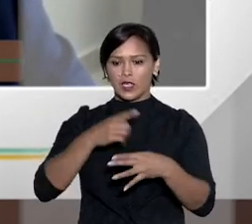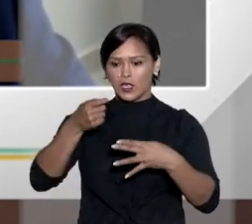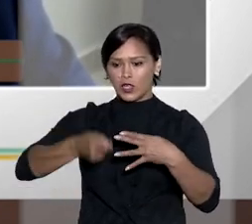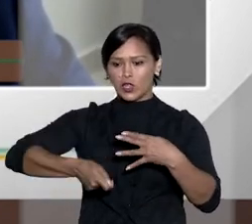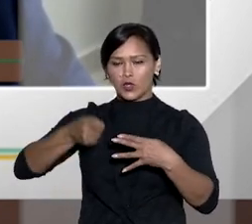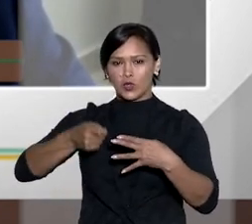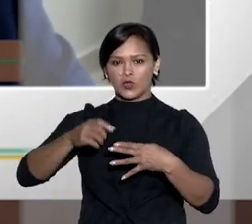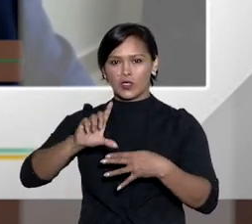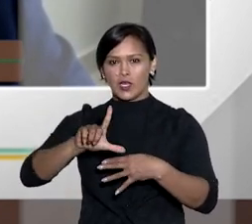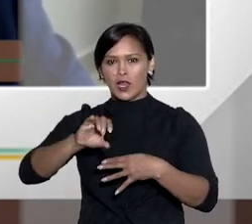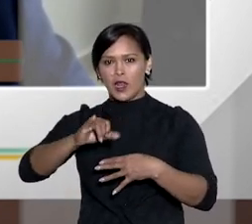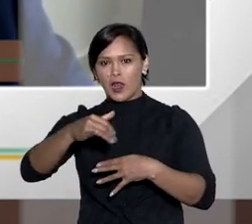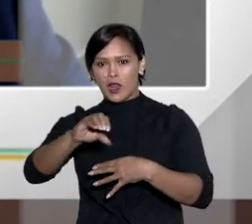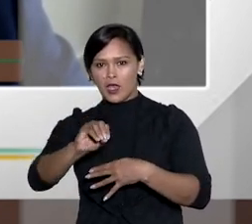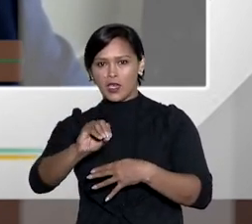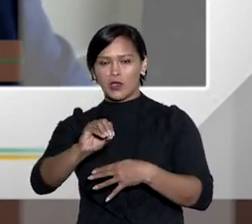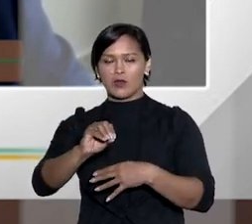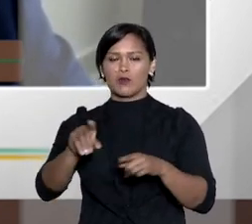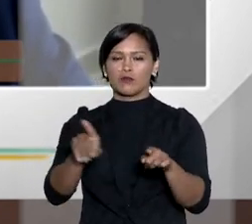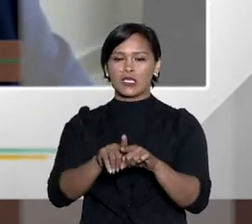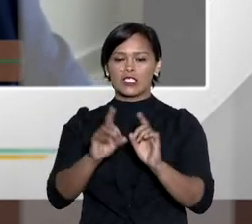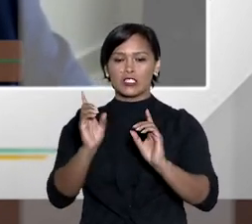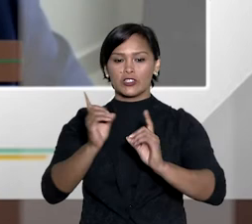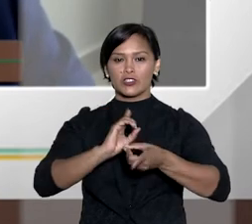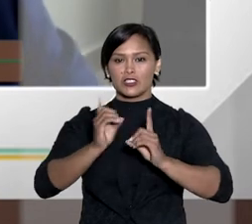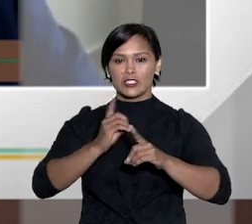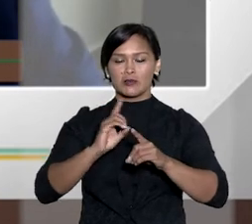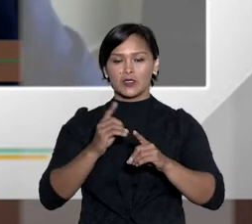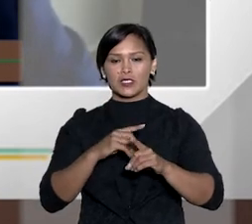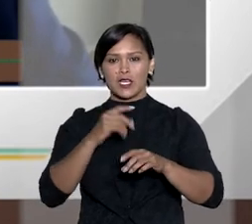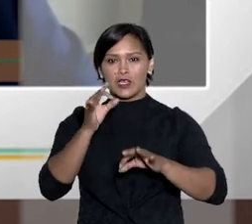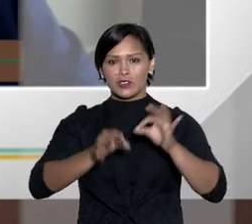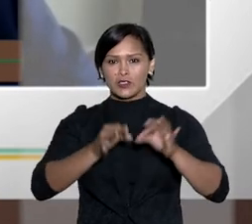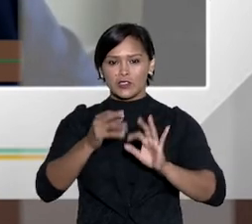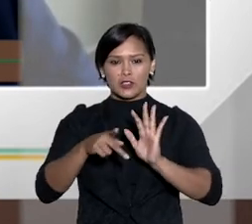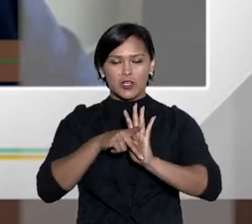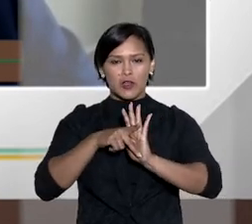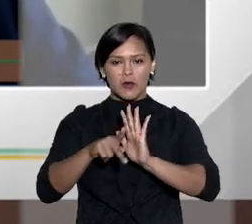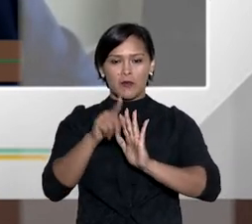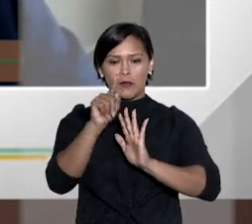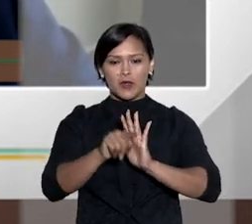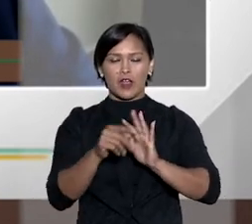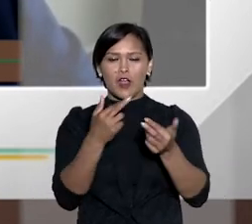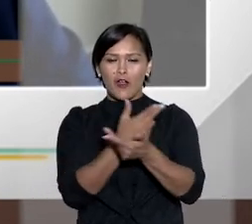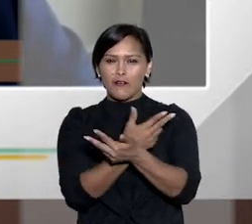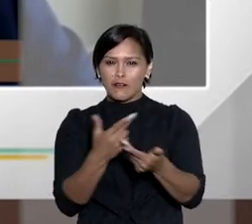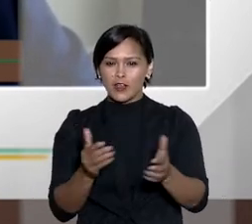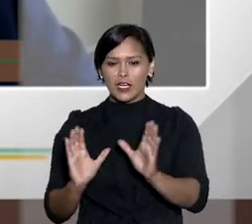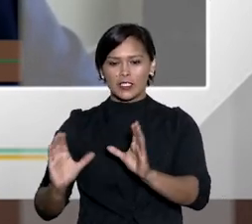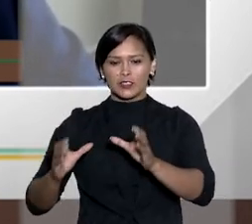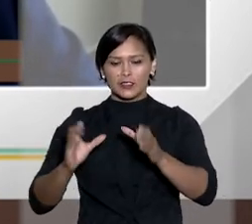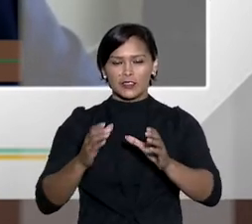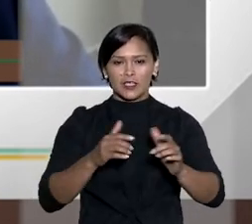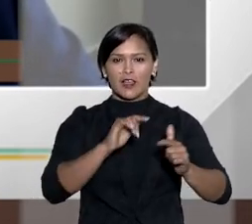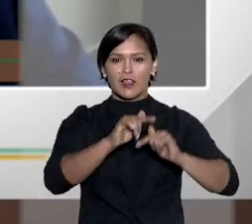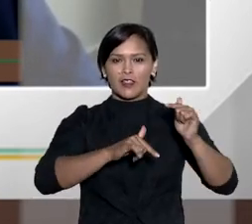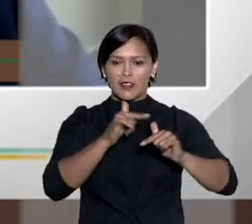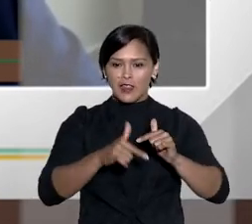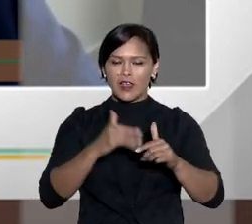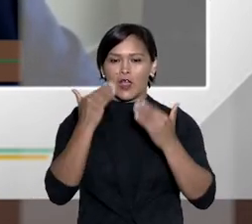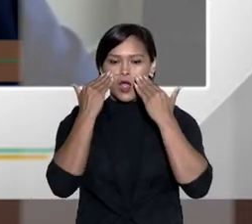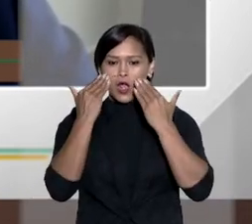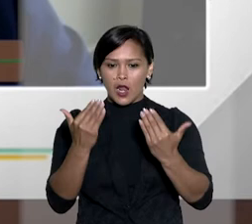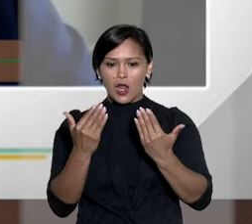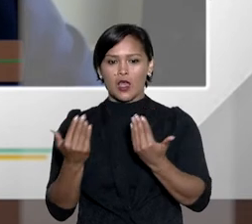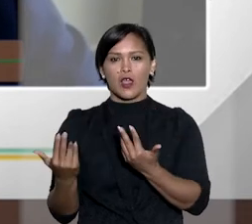estados que têm a figura do juiz leigo eles conseguem dinamizar a prestação jurisdicional com várias salas de